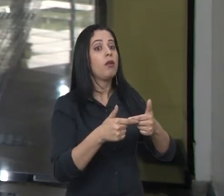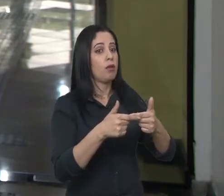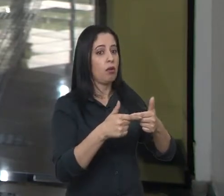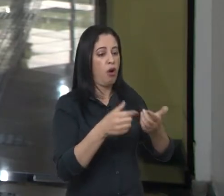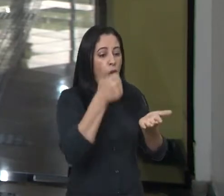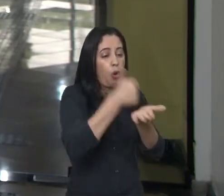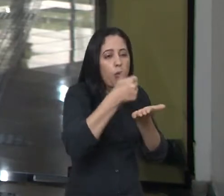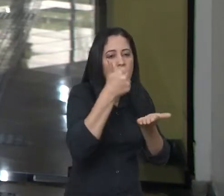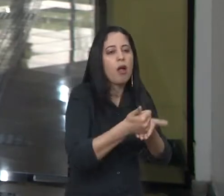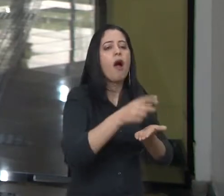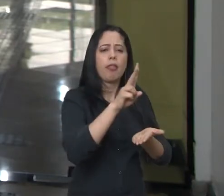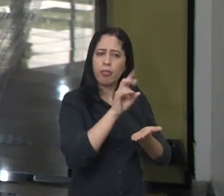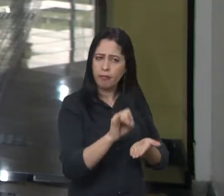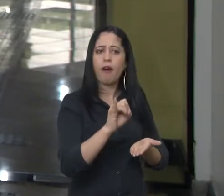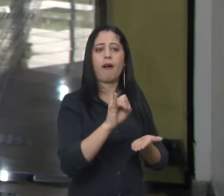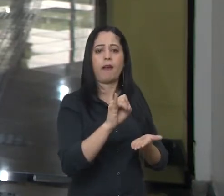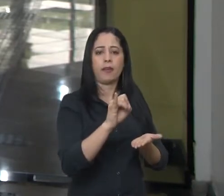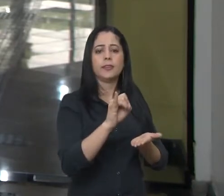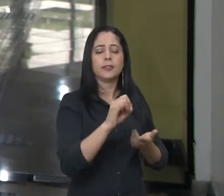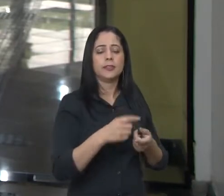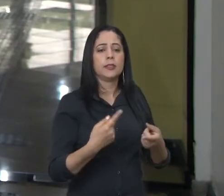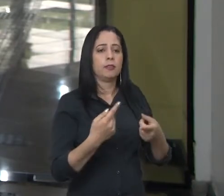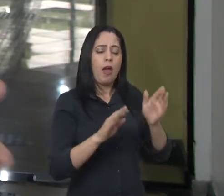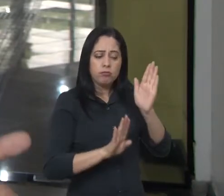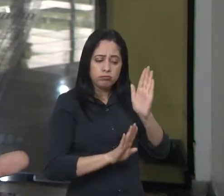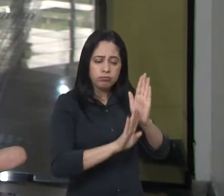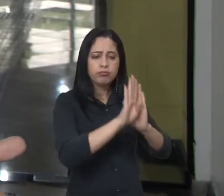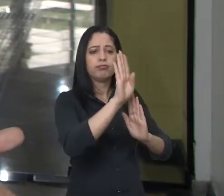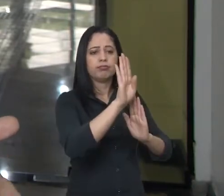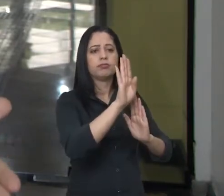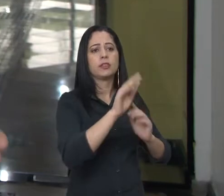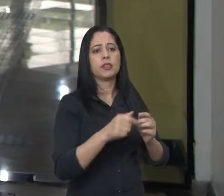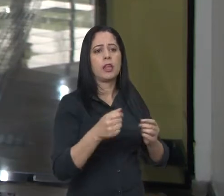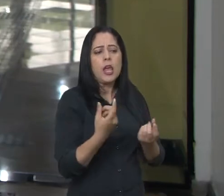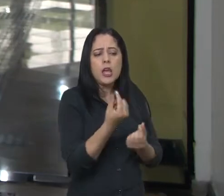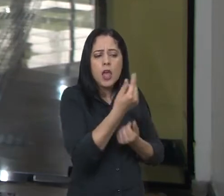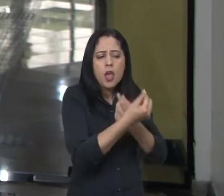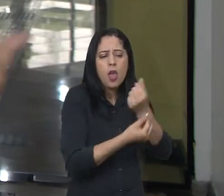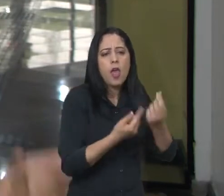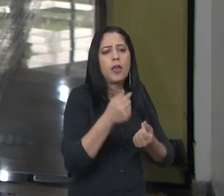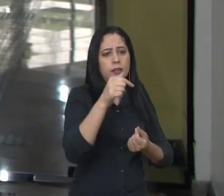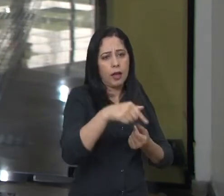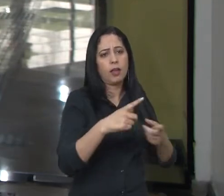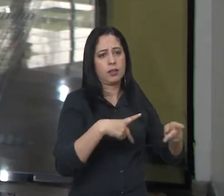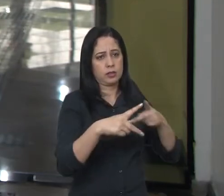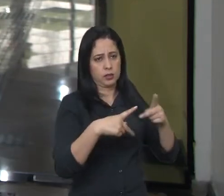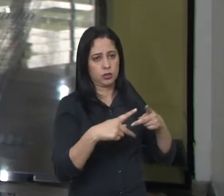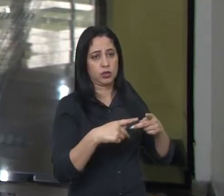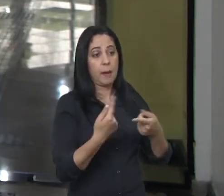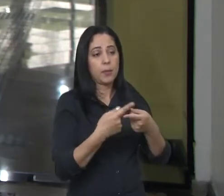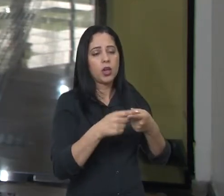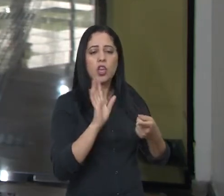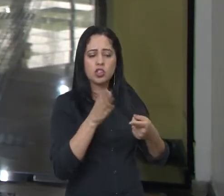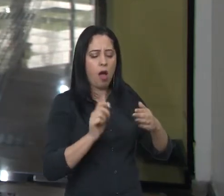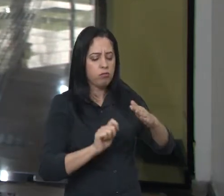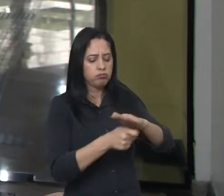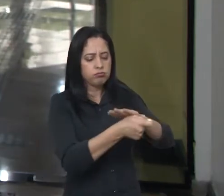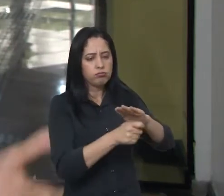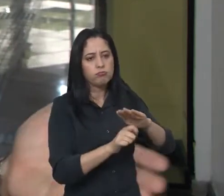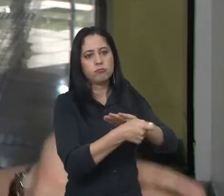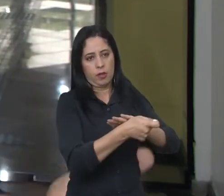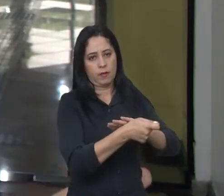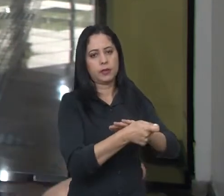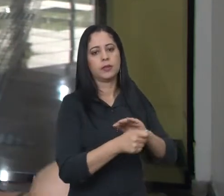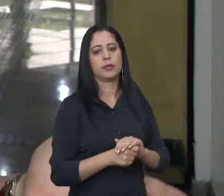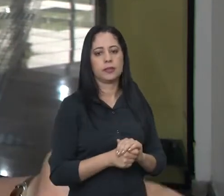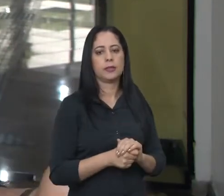gerados no aeroporto a partir do contrato de concessão, já há a geração de emprego e renda